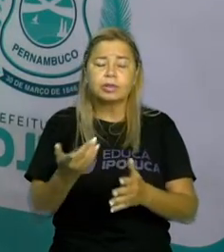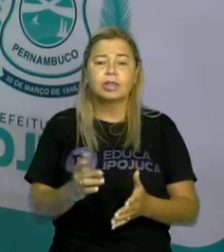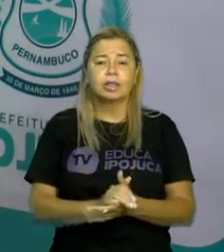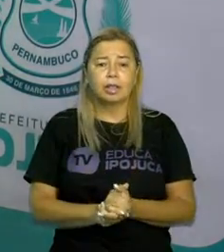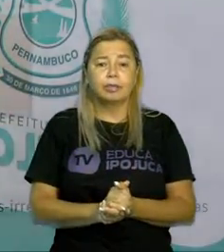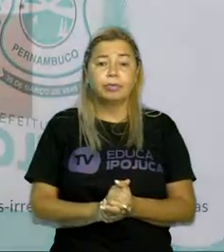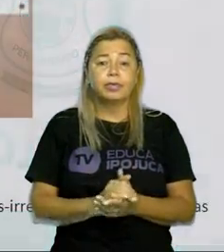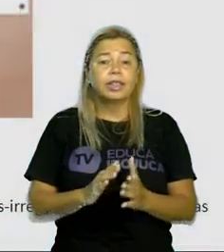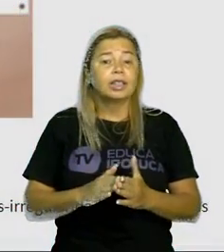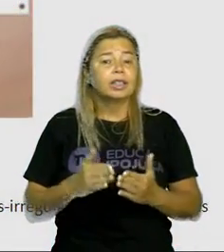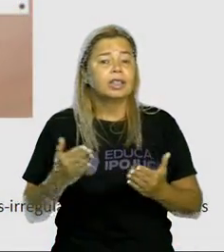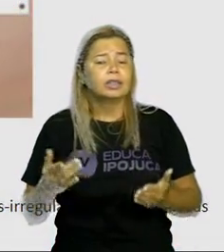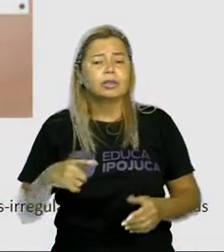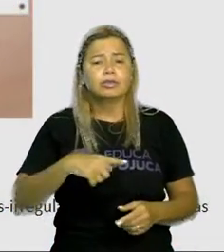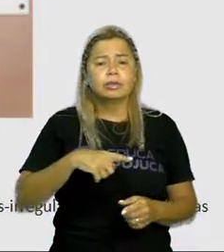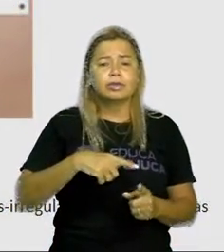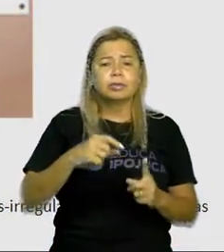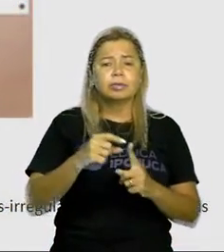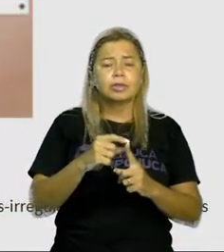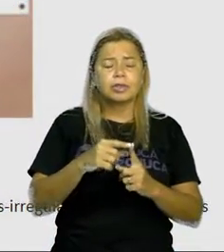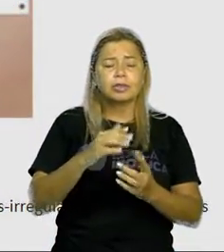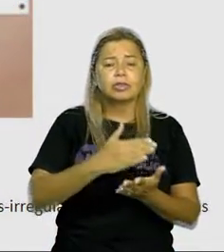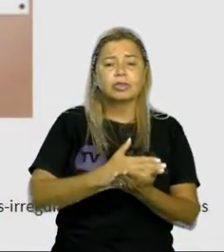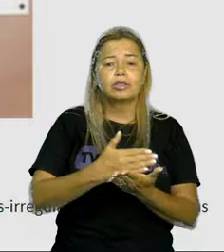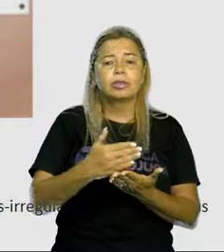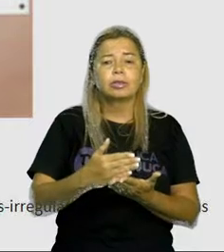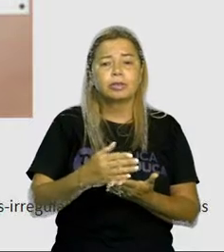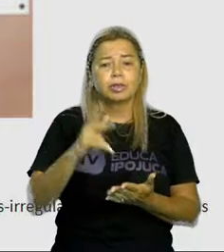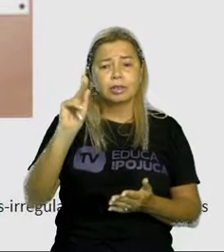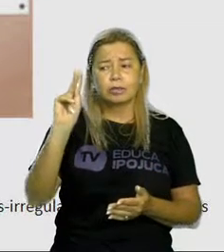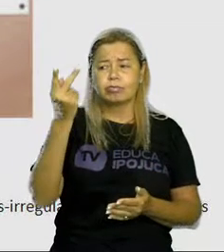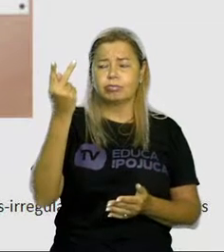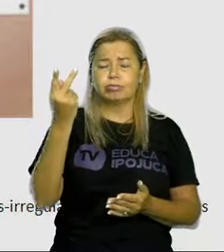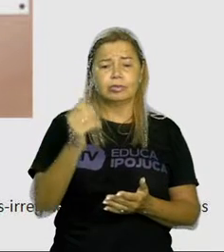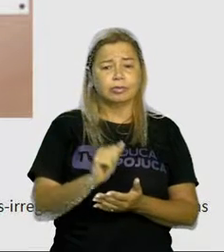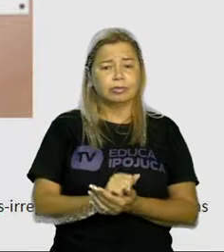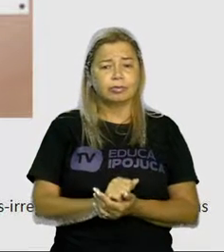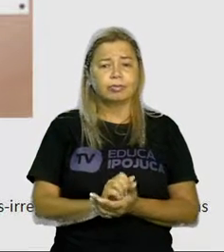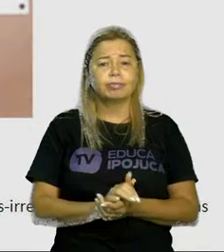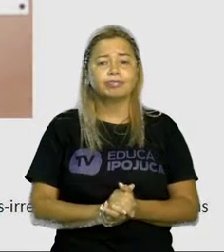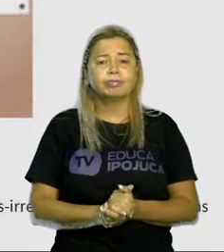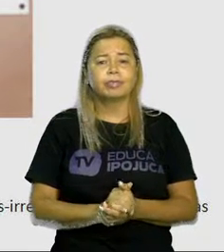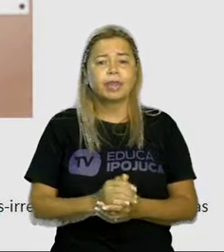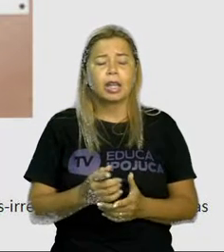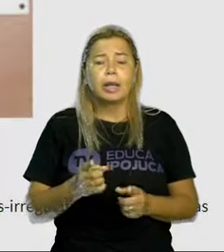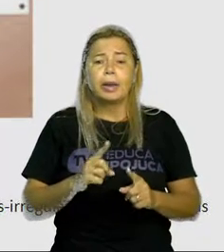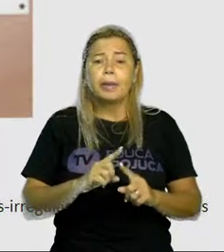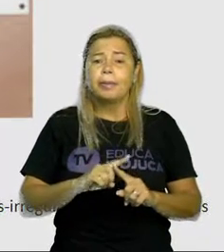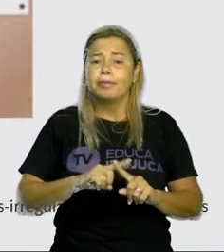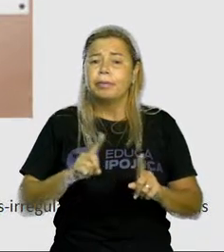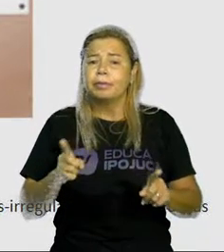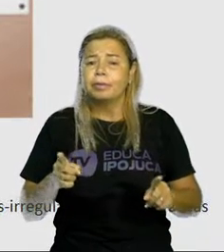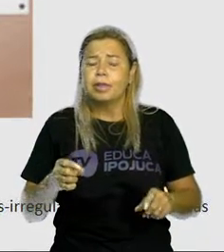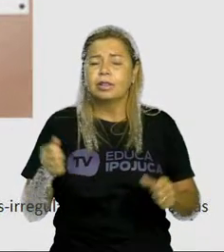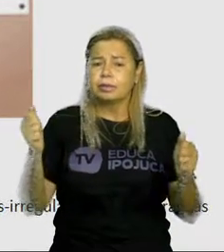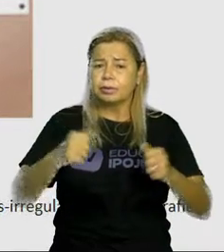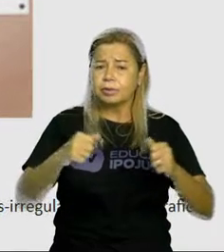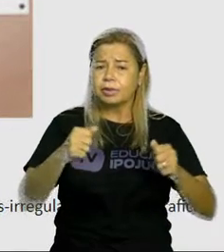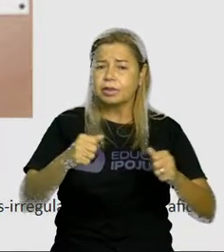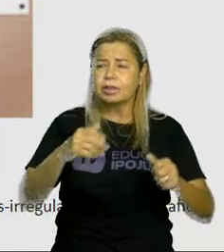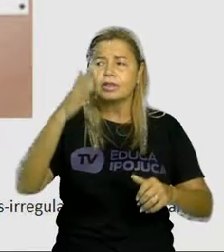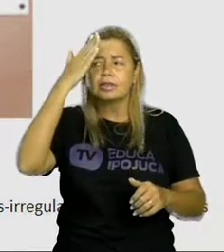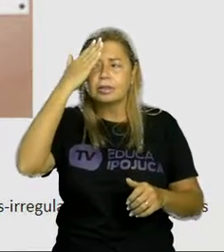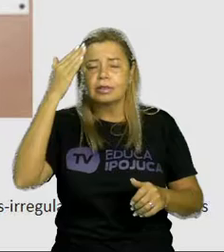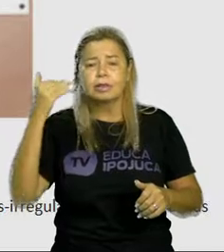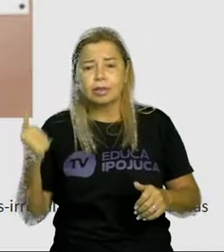H inicial. A gente sabe que tem palavras que tem a letra H no início, mas se a gente não memorizar quais são, a gente pode até